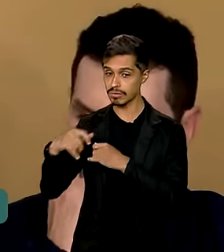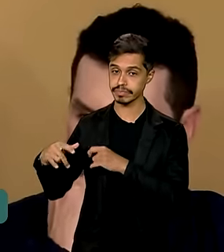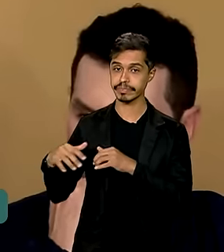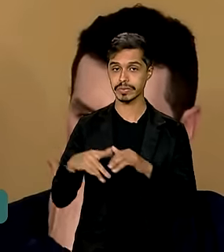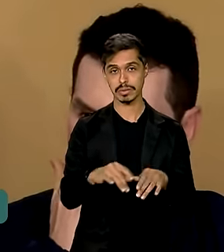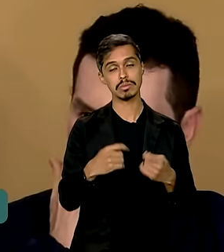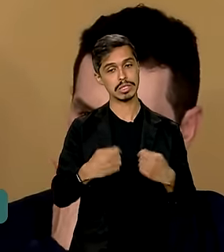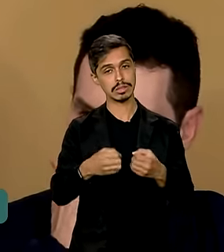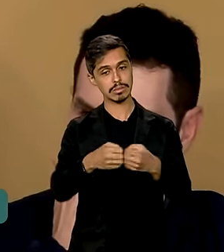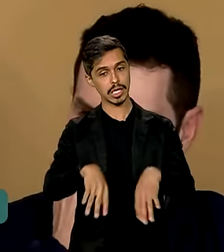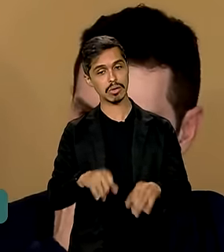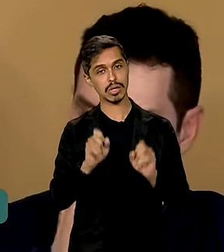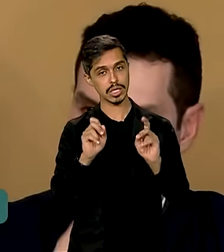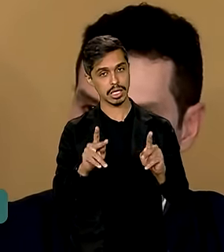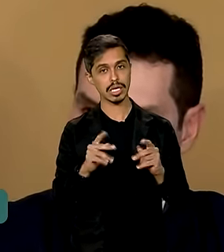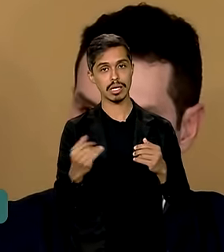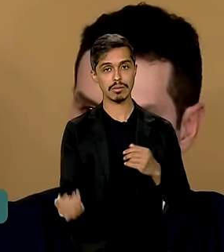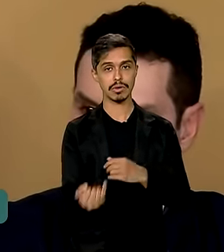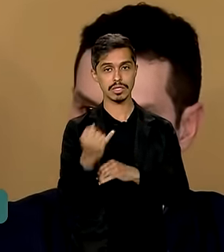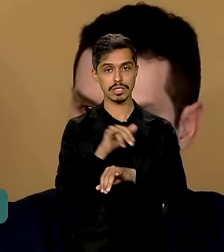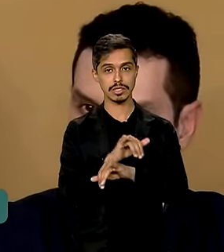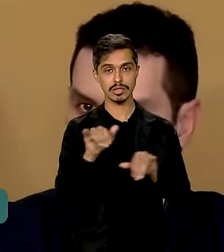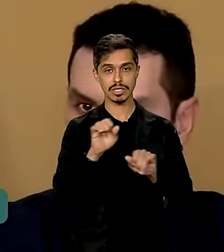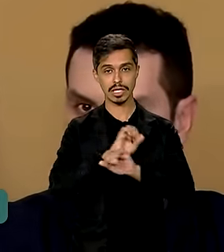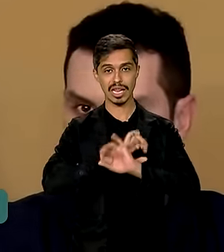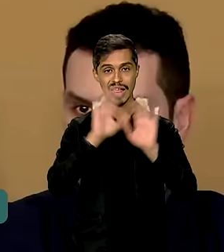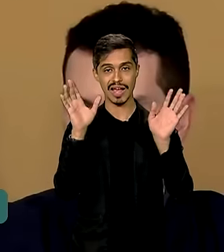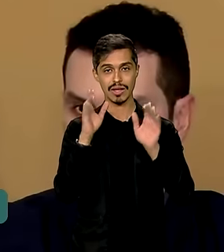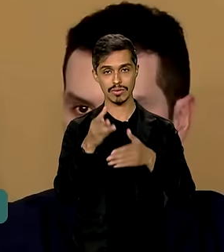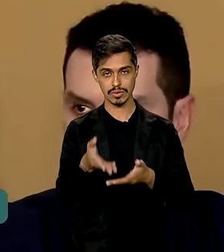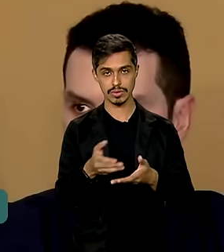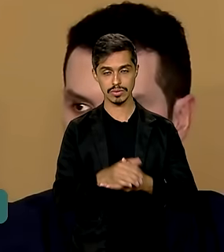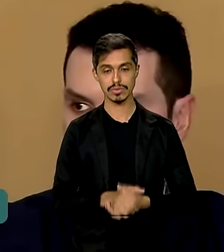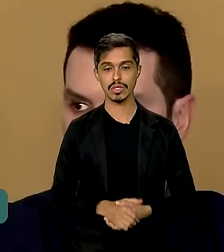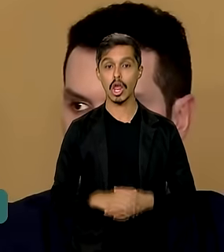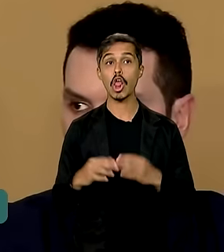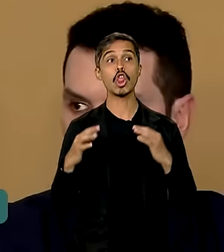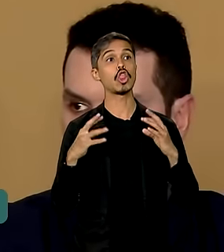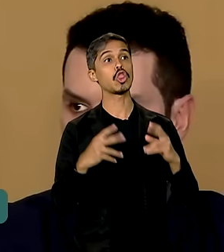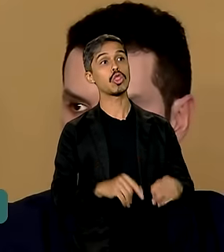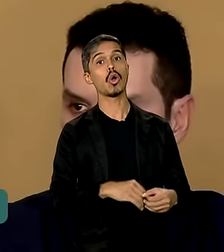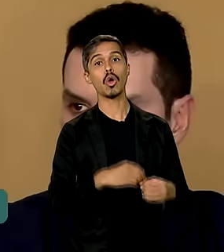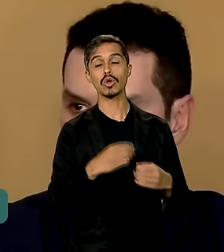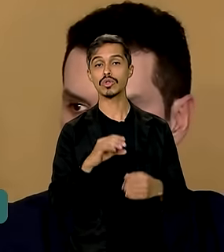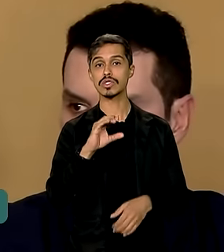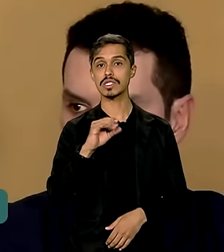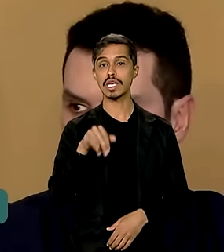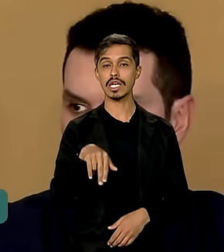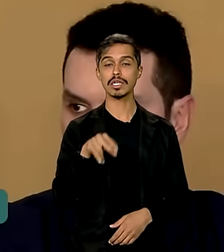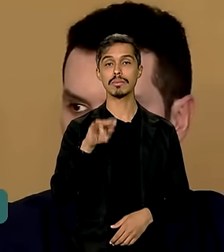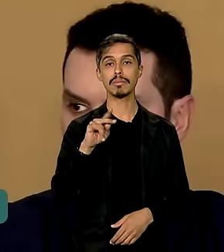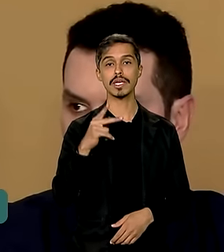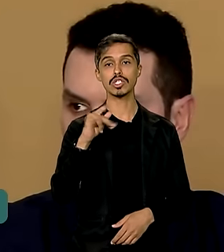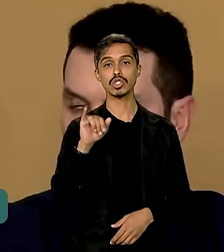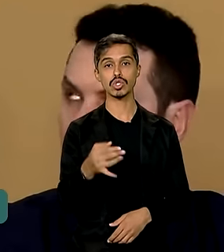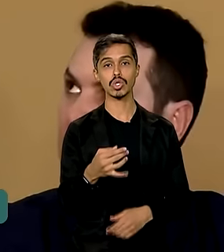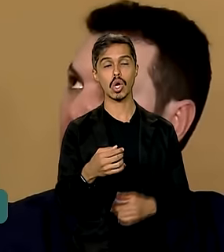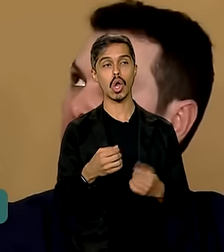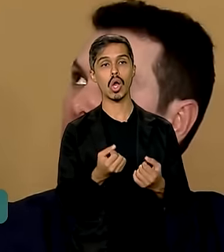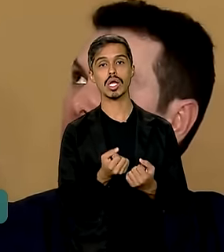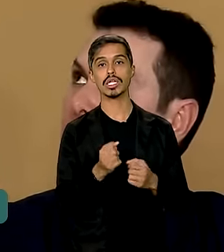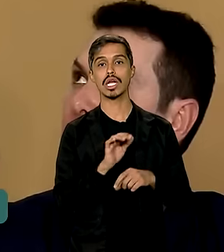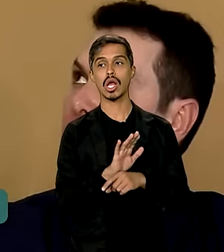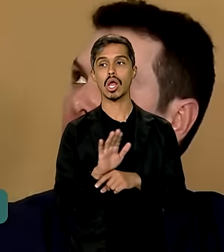inundação. Então, é importante ter clareza disso. Não são todos os CNPJs dos